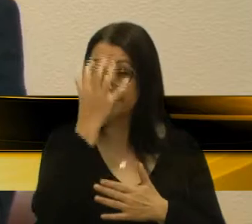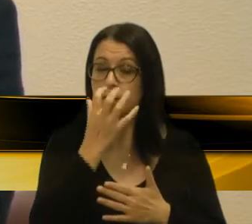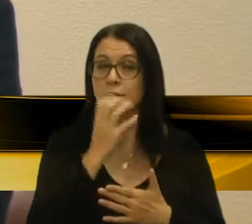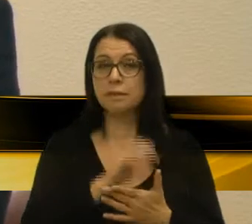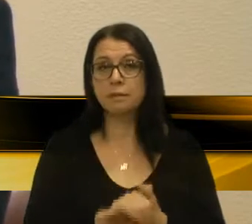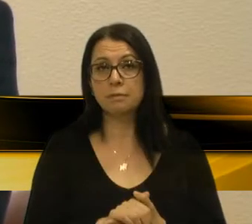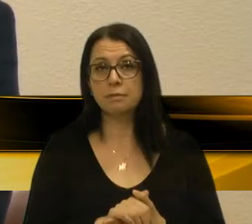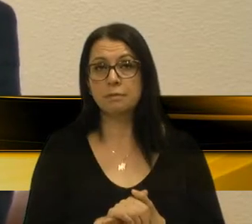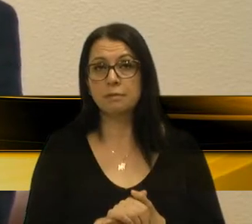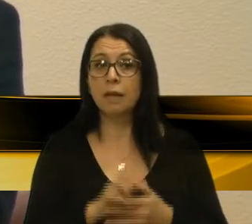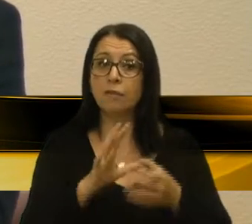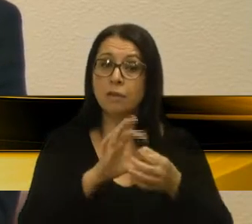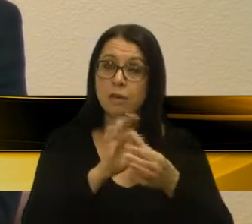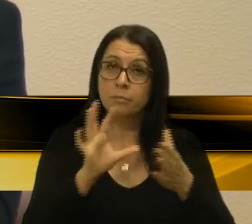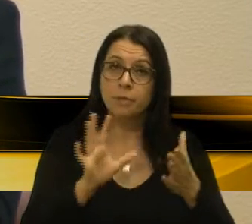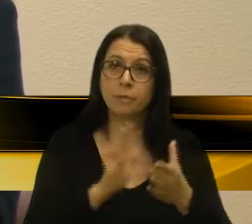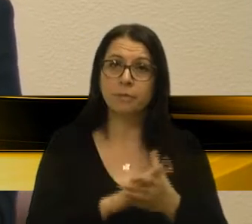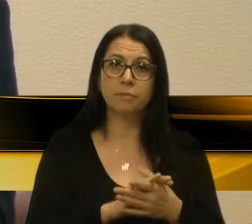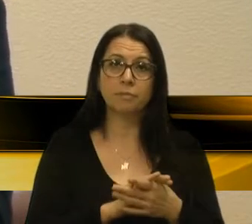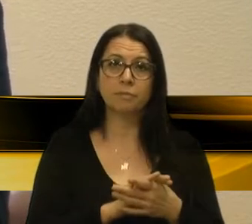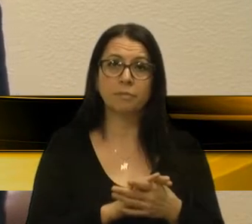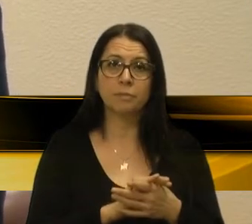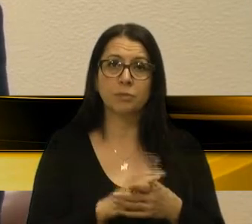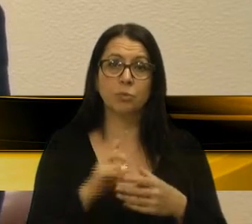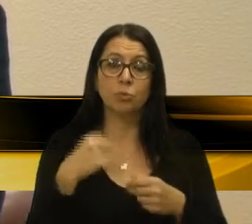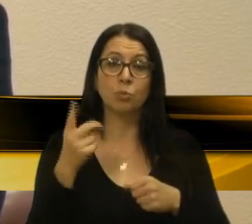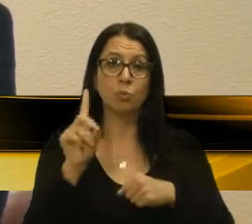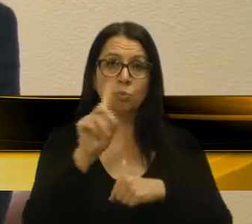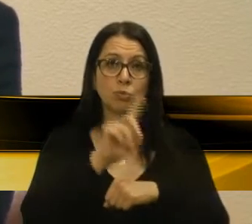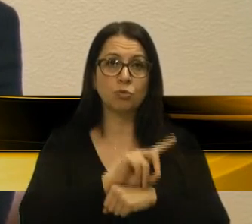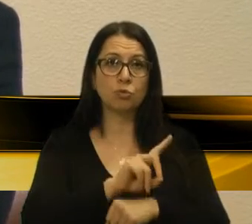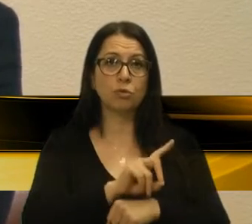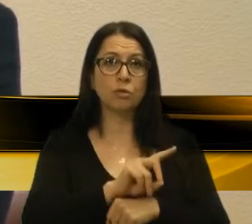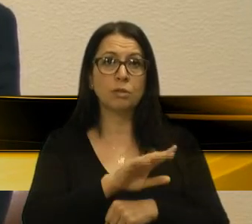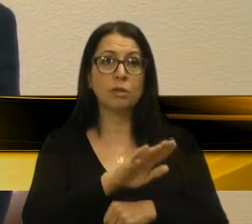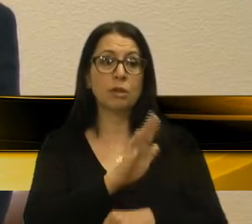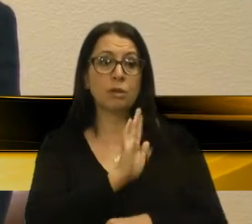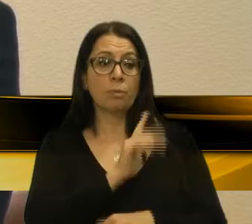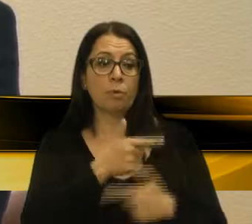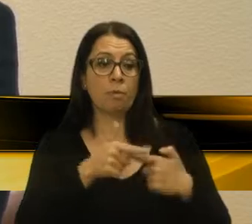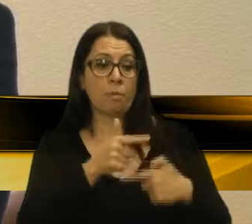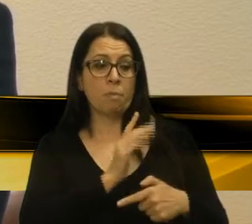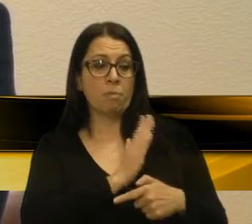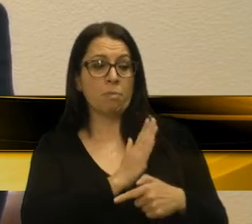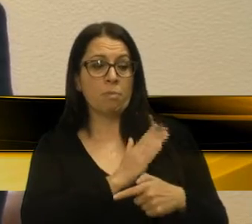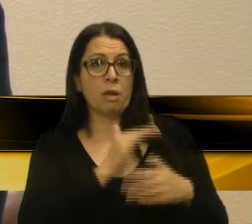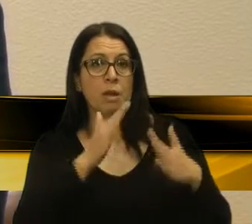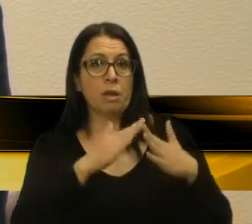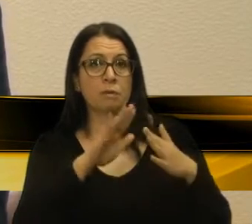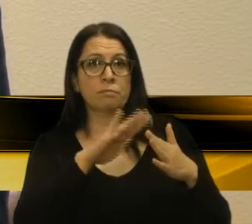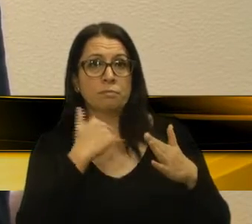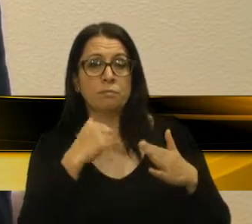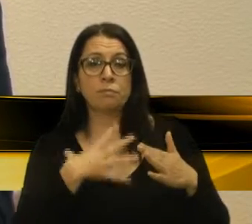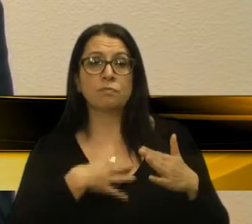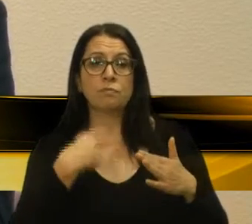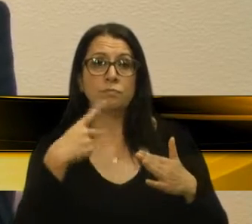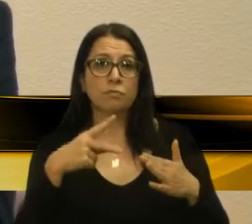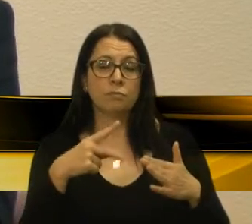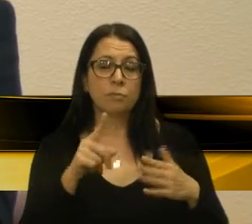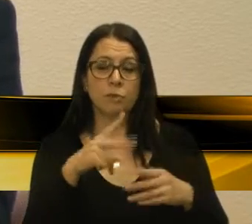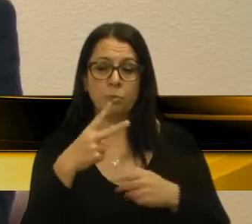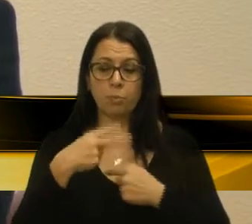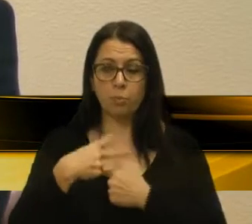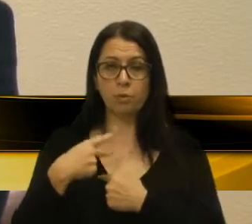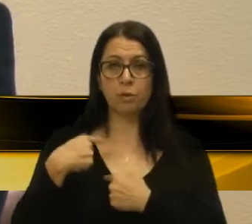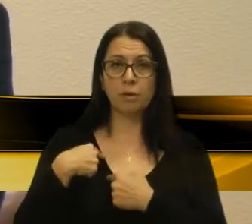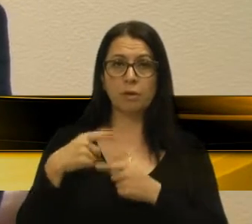Ela foi liberada e no dia seguinte infartou em casa e morreu. O filho da dona Marlene veio me procurar